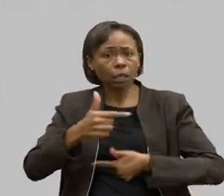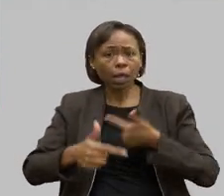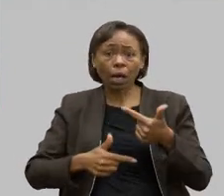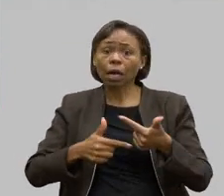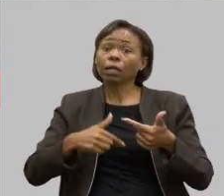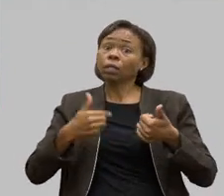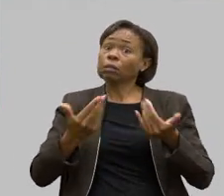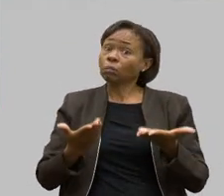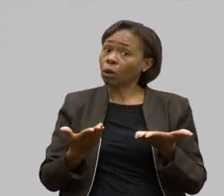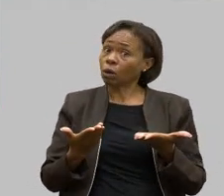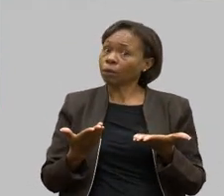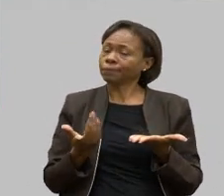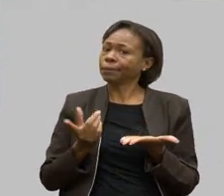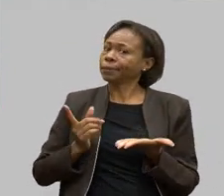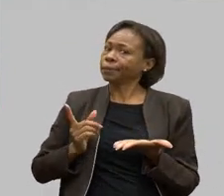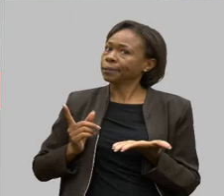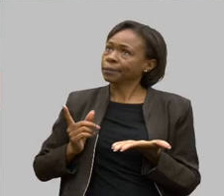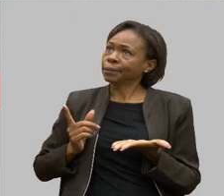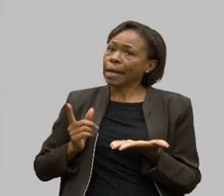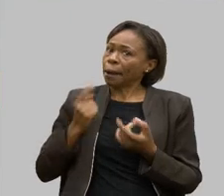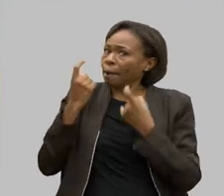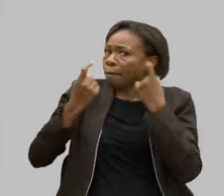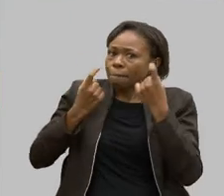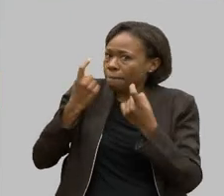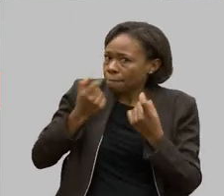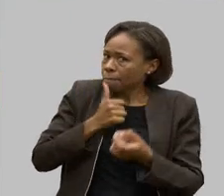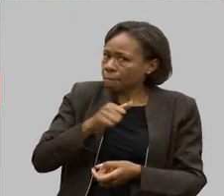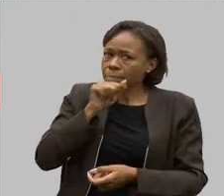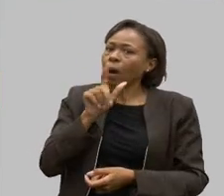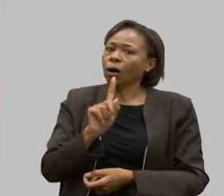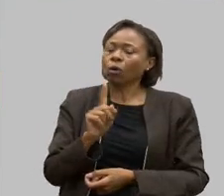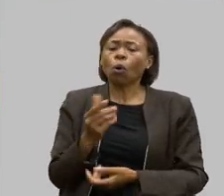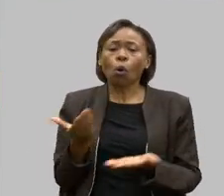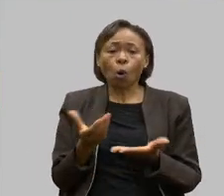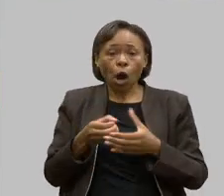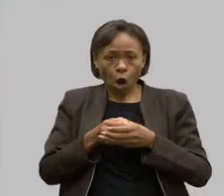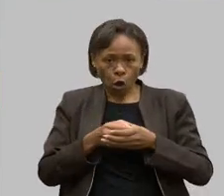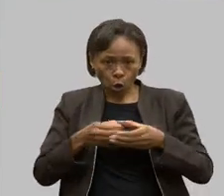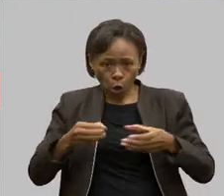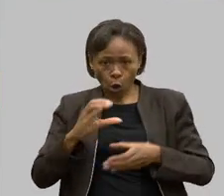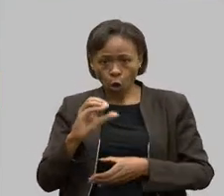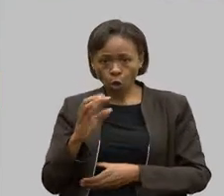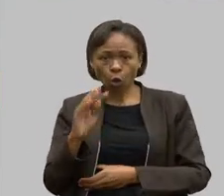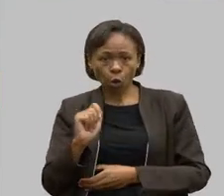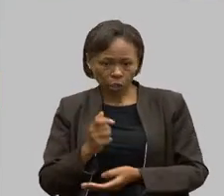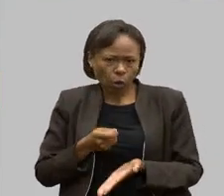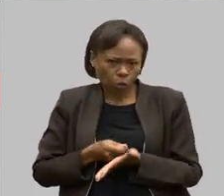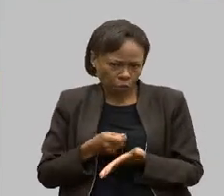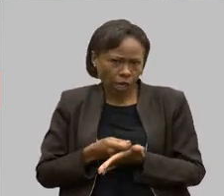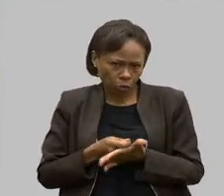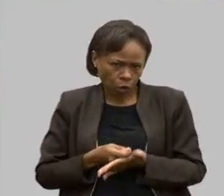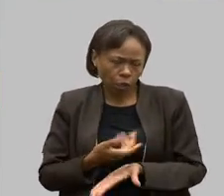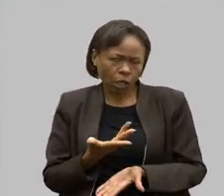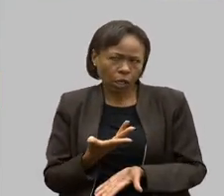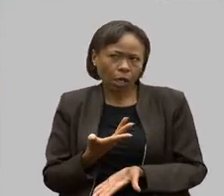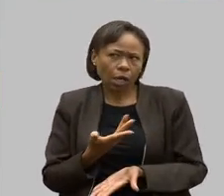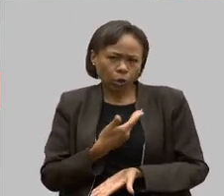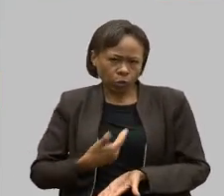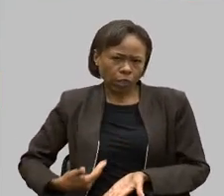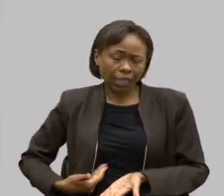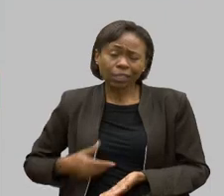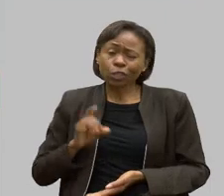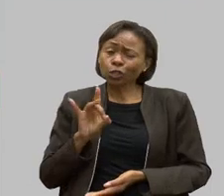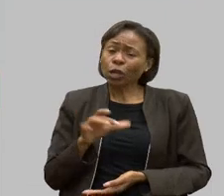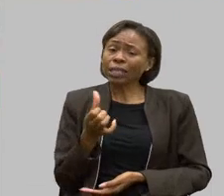mães não se preocupem mais. Porque hoje, as cotas obrigatórias pelo Estado são preenchidas apenas 60%.